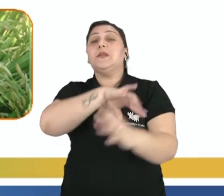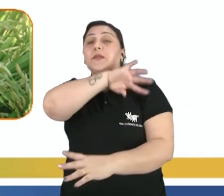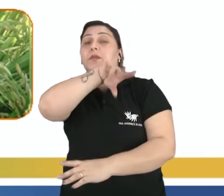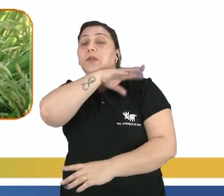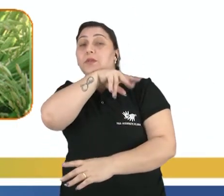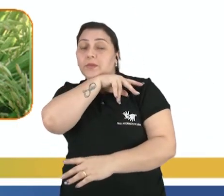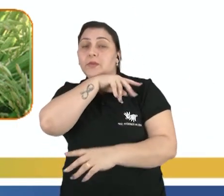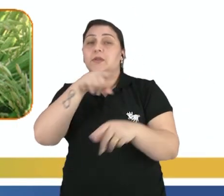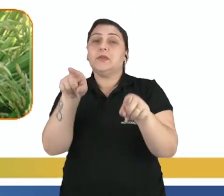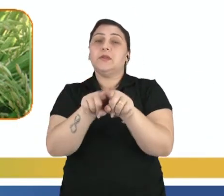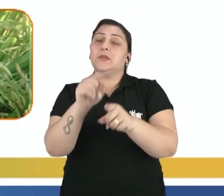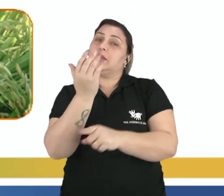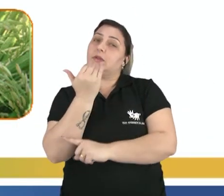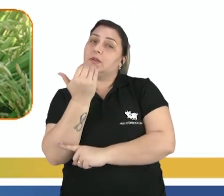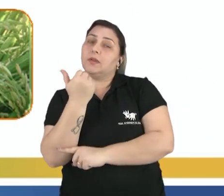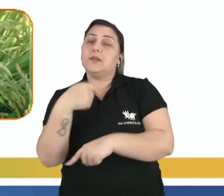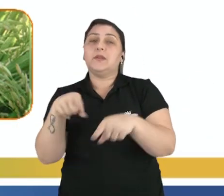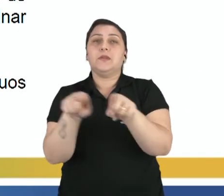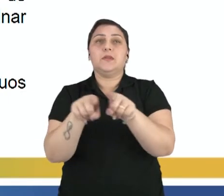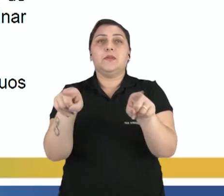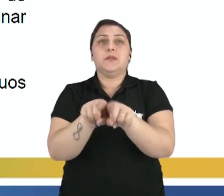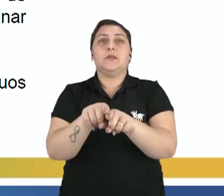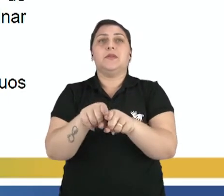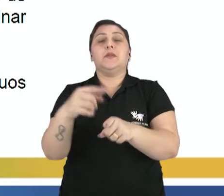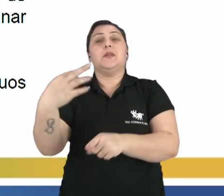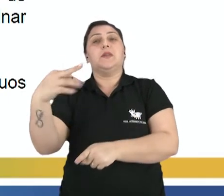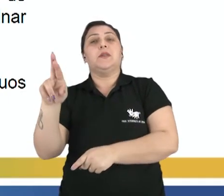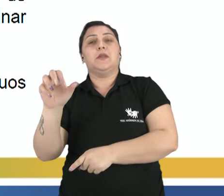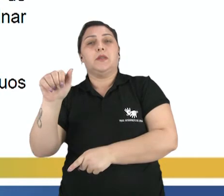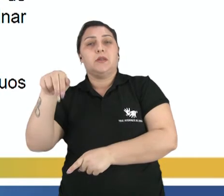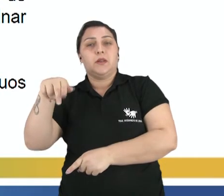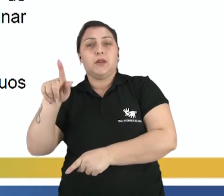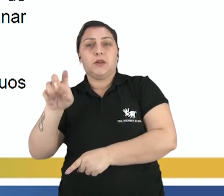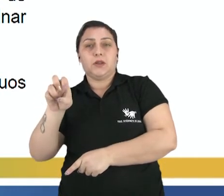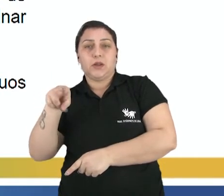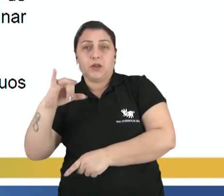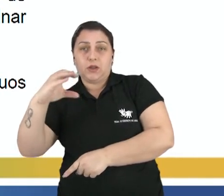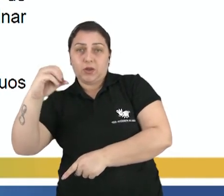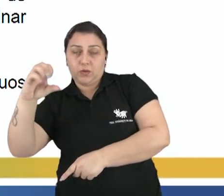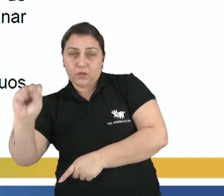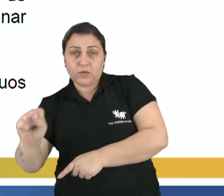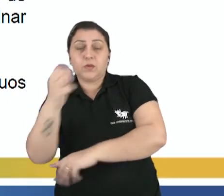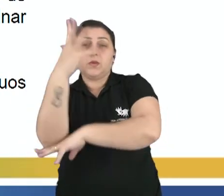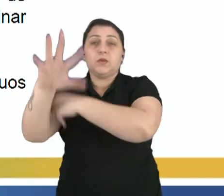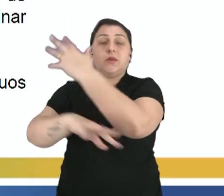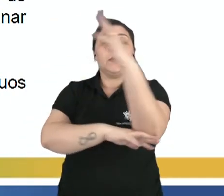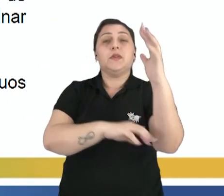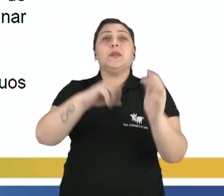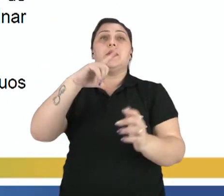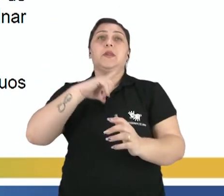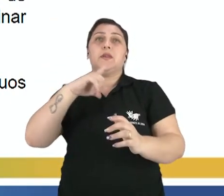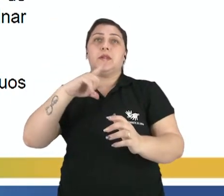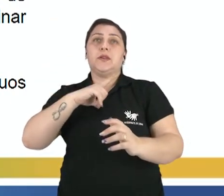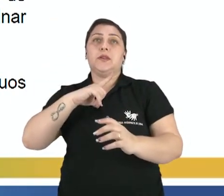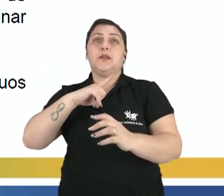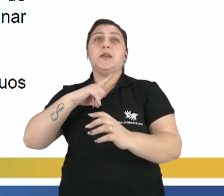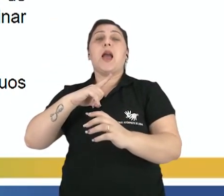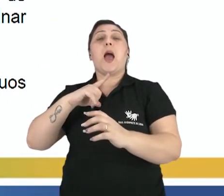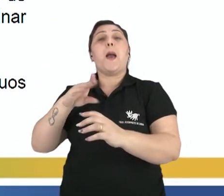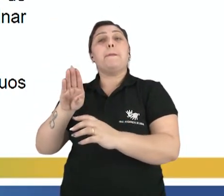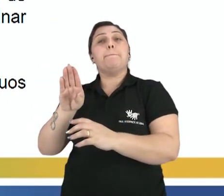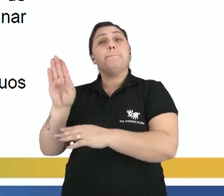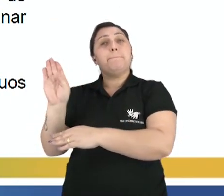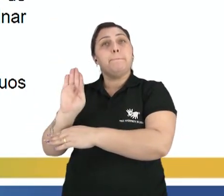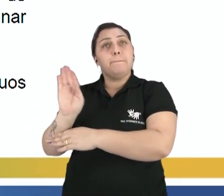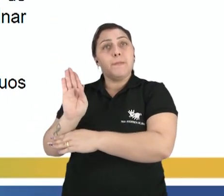né, processamento de alimentos e também alimentos transgênicos. No meio ambiente, nós temos a biorremediação,